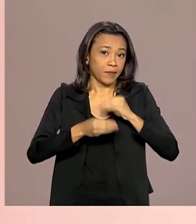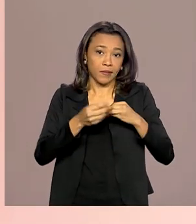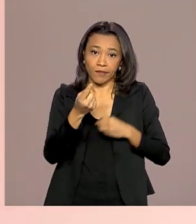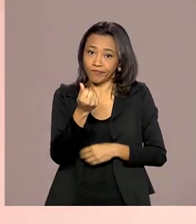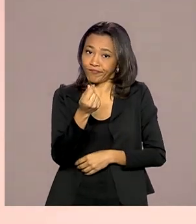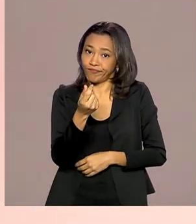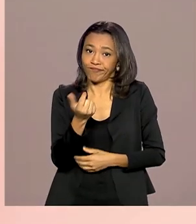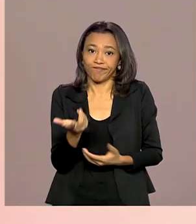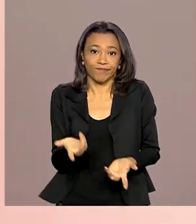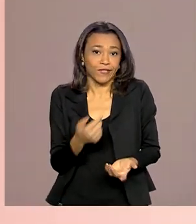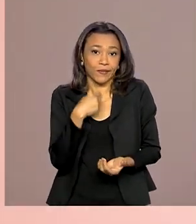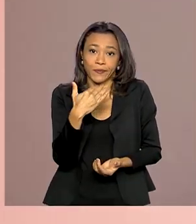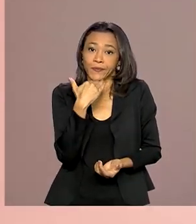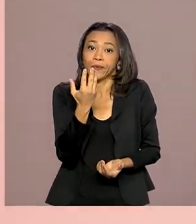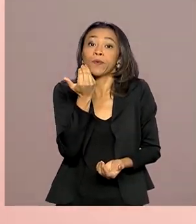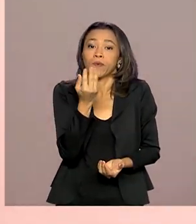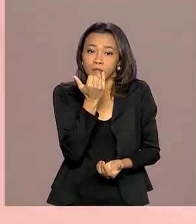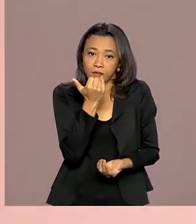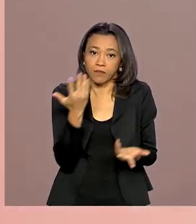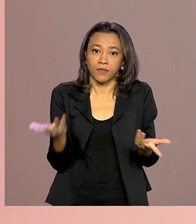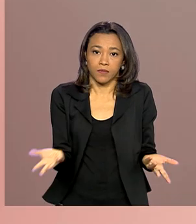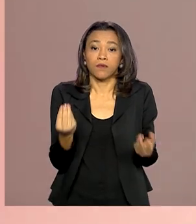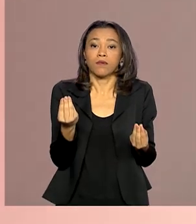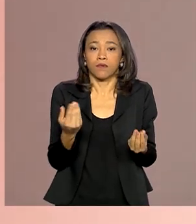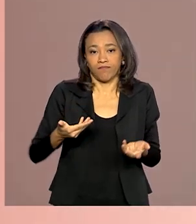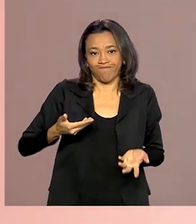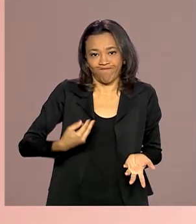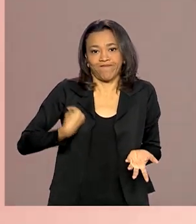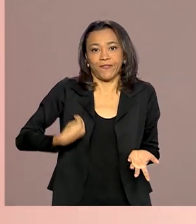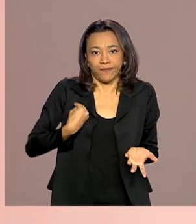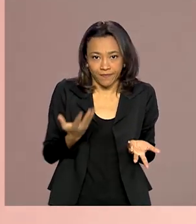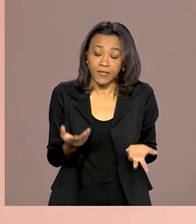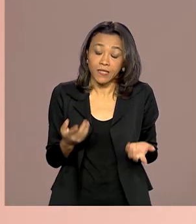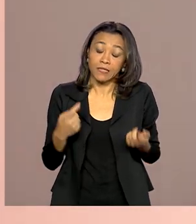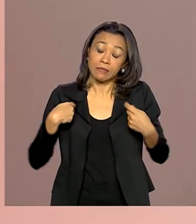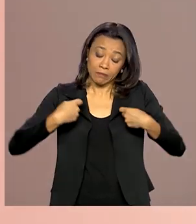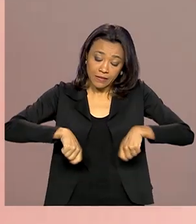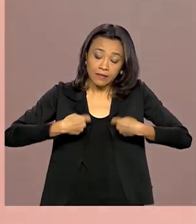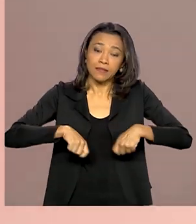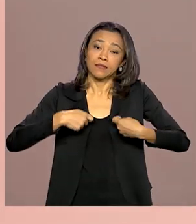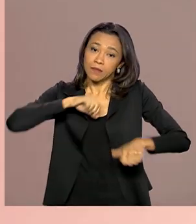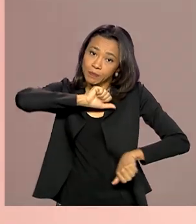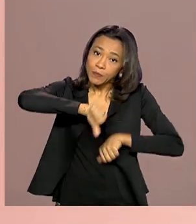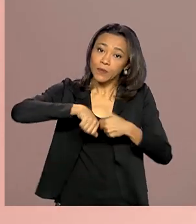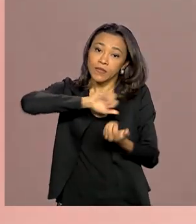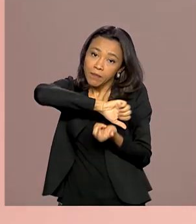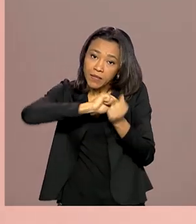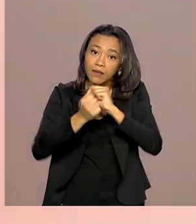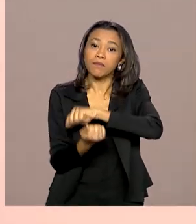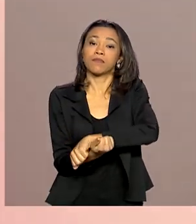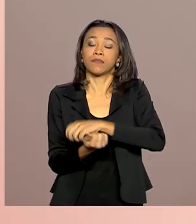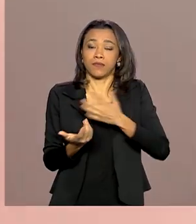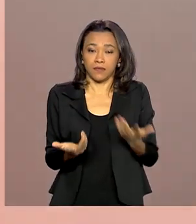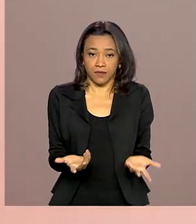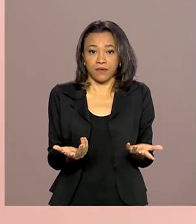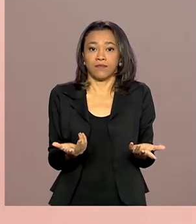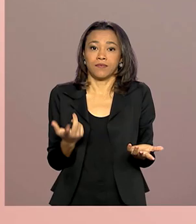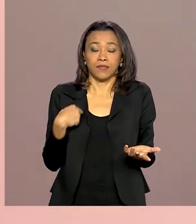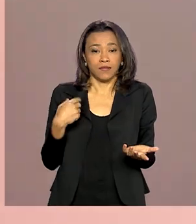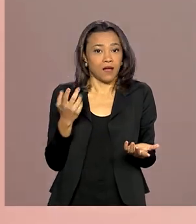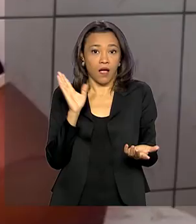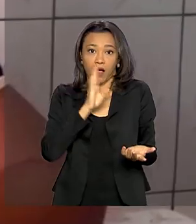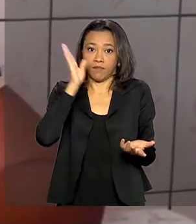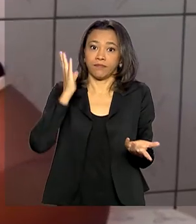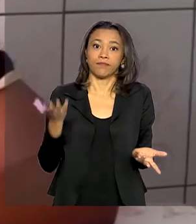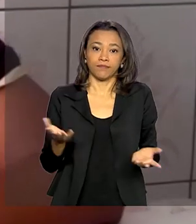se alimenta, né, não sobrevive. Então eu tive que também mudar o segmento, né, assim, nos talos de